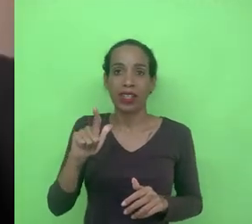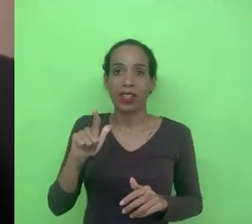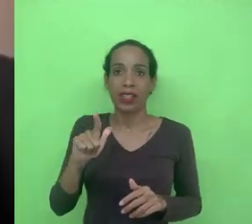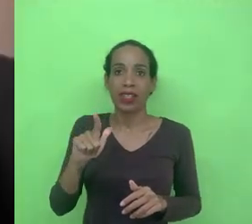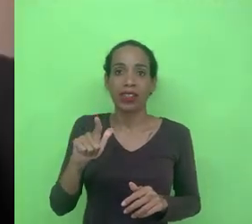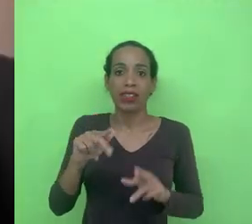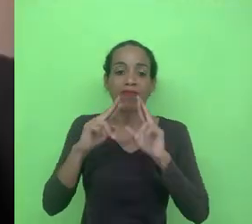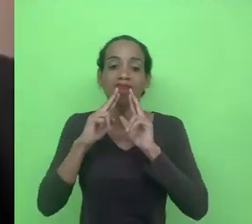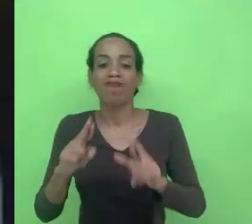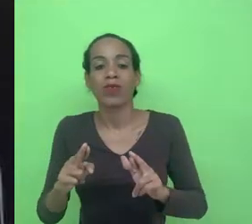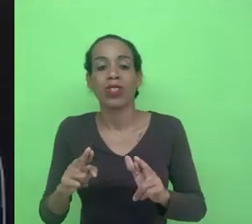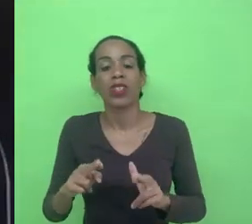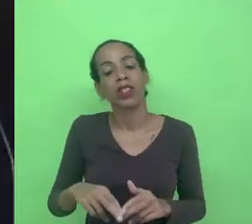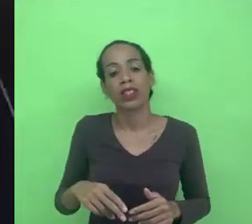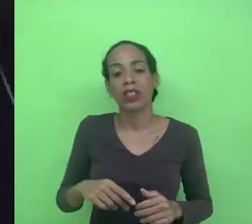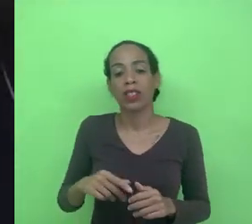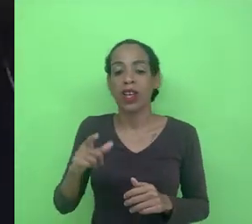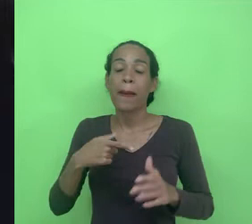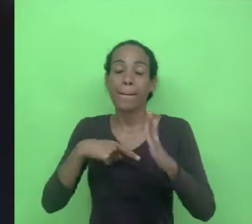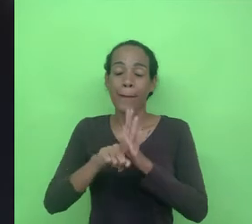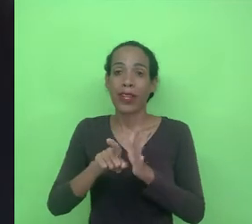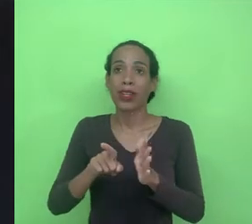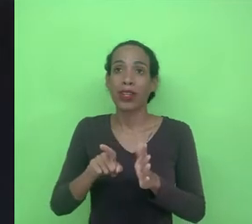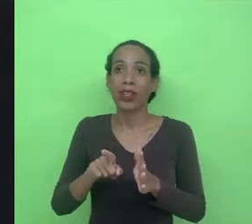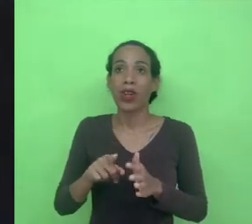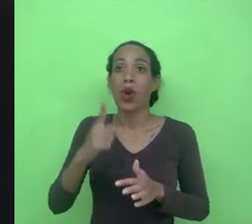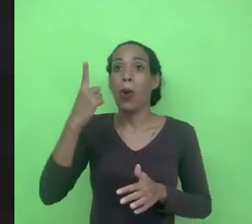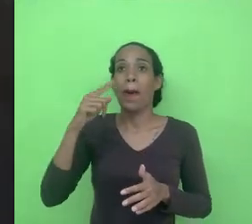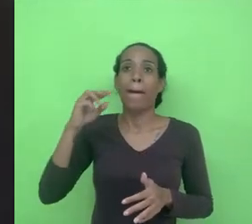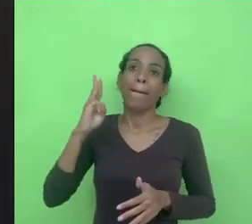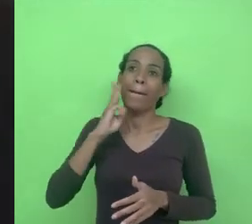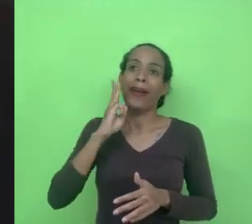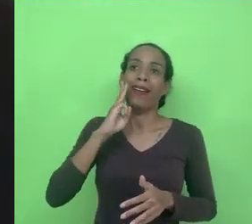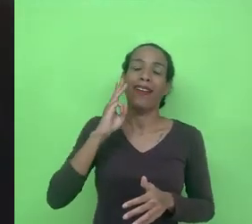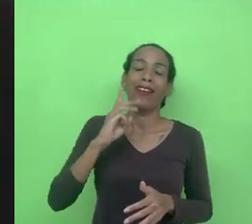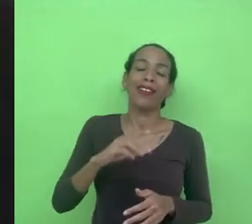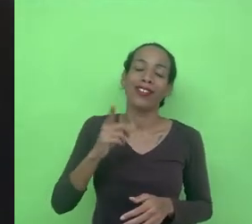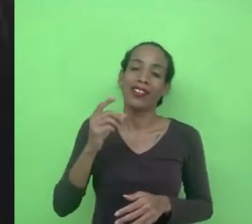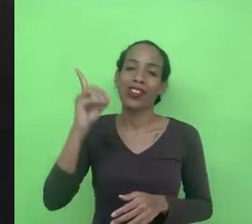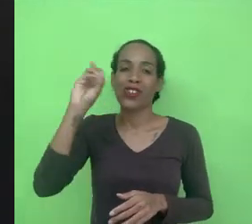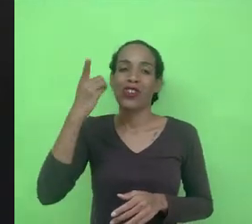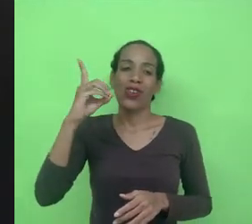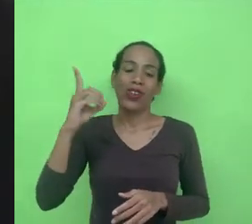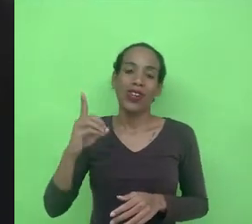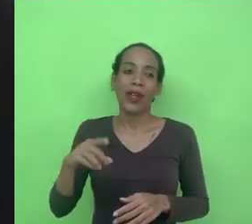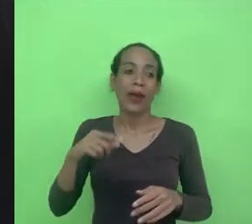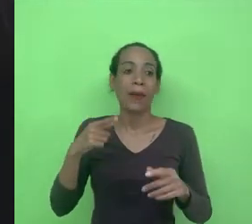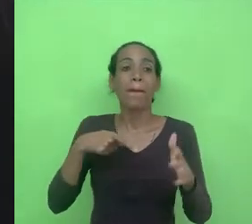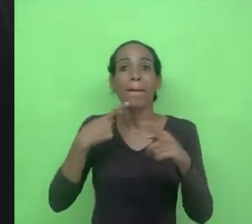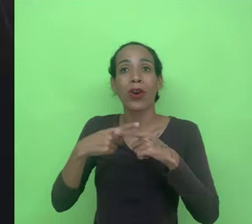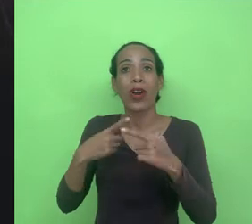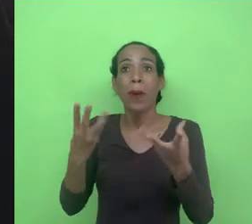então acho que isso é uma pergunta de um milhão de dólares acho que muitos pesquisadores devem estar se fazendo hoje